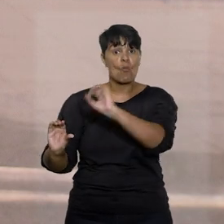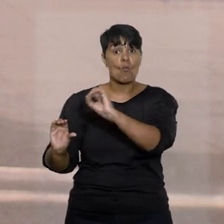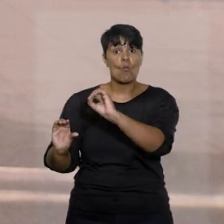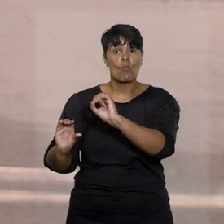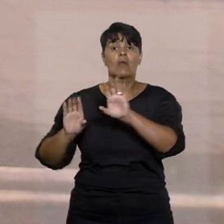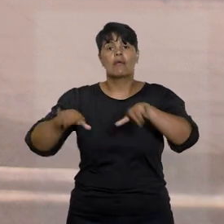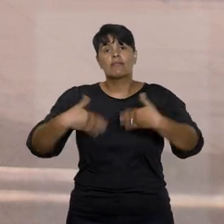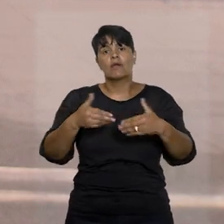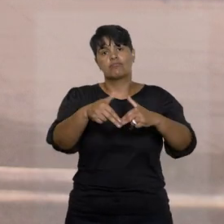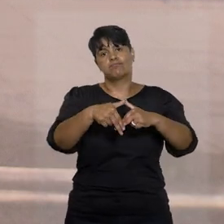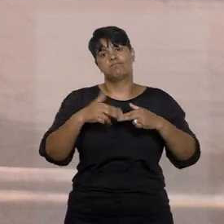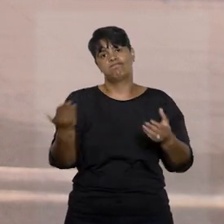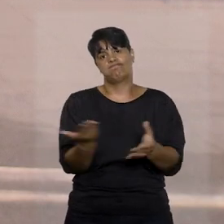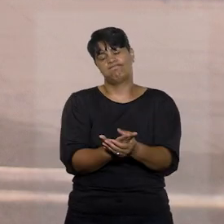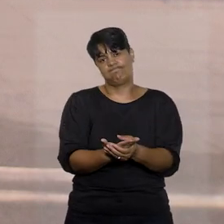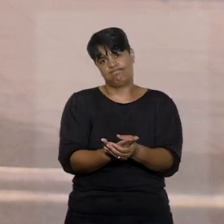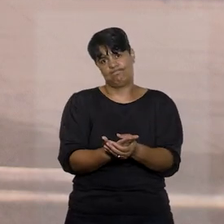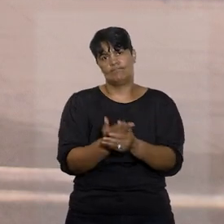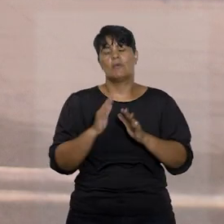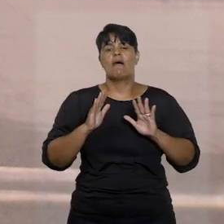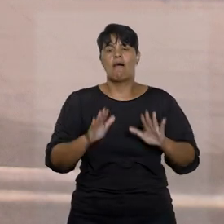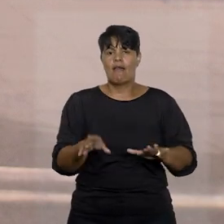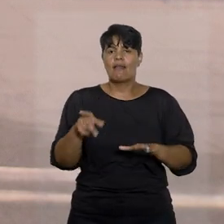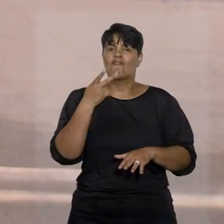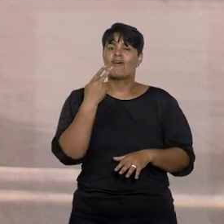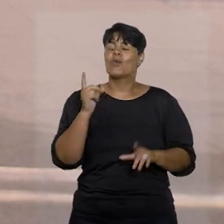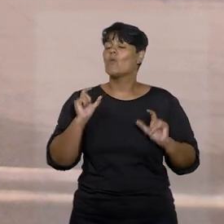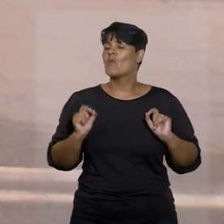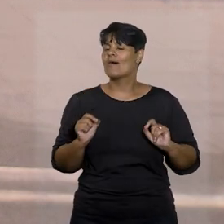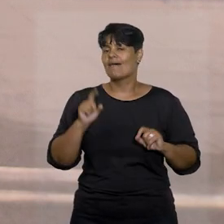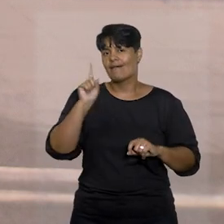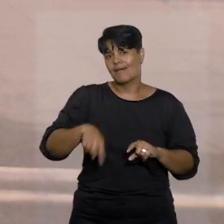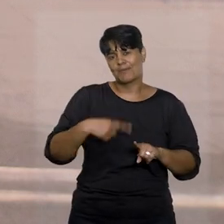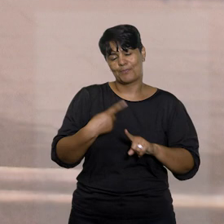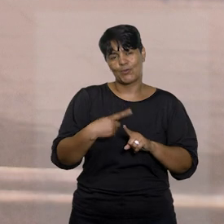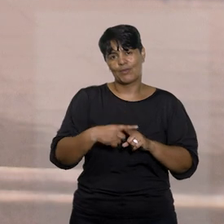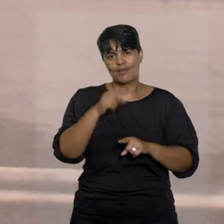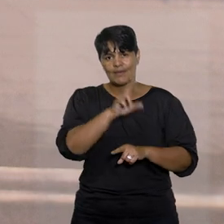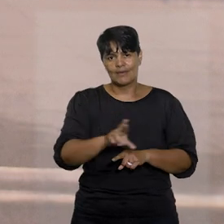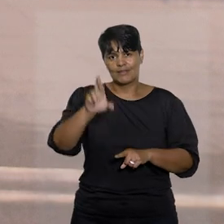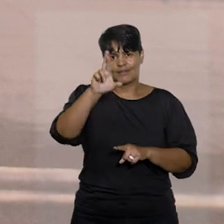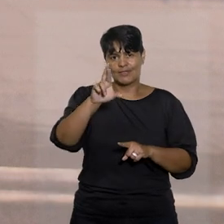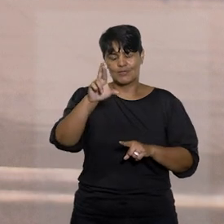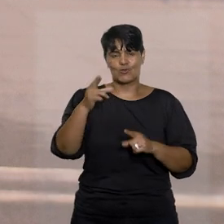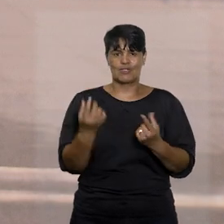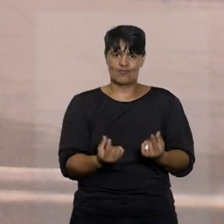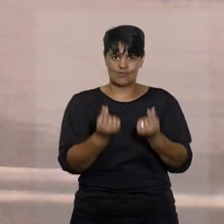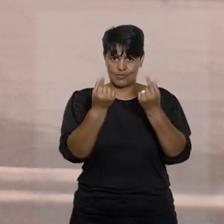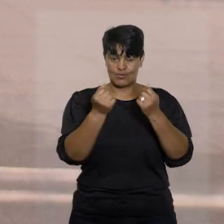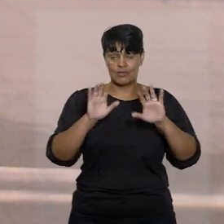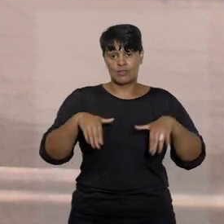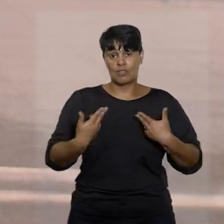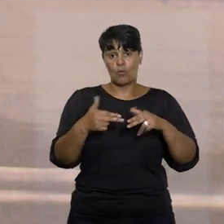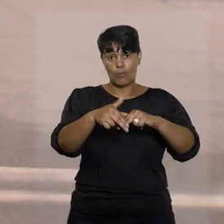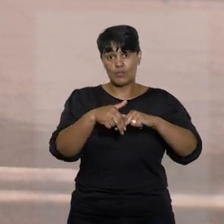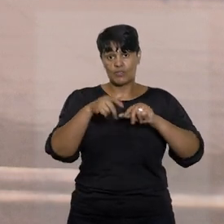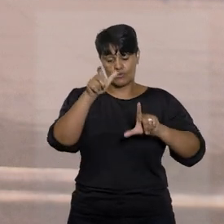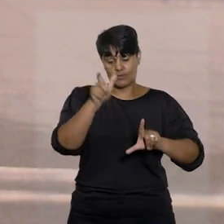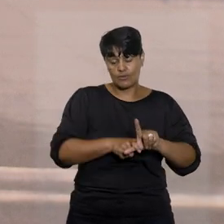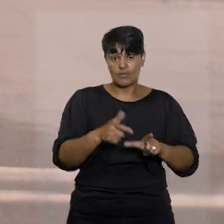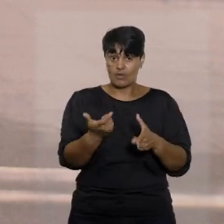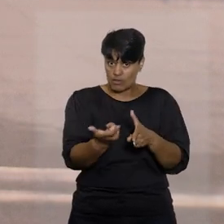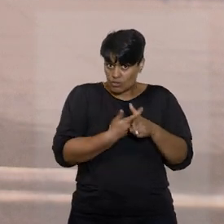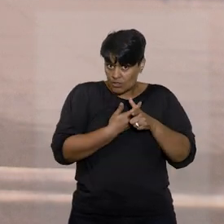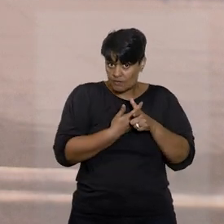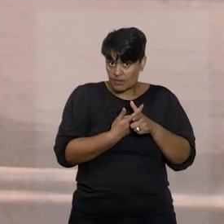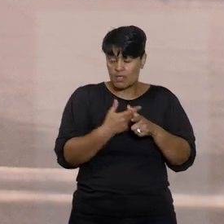ajuizou a cobrança. A empresa em recuperação alegou-se à consorciada majoritária e que devido à novação da dívida, a